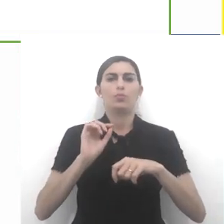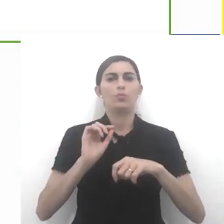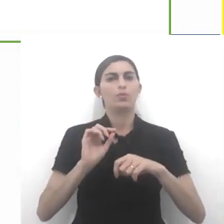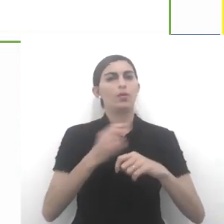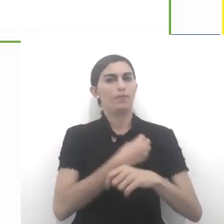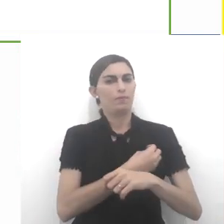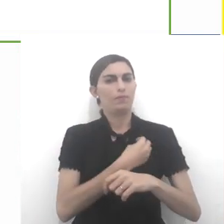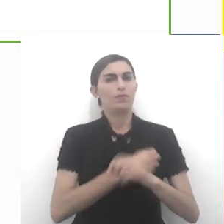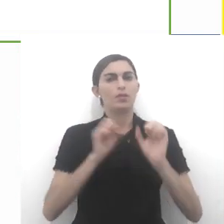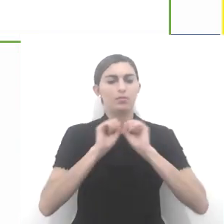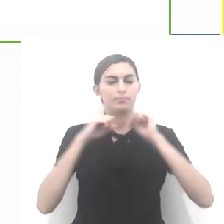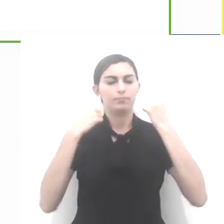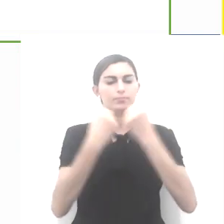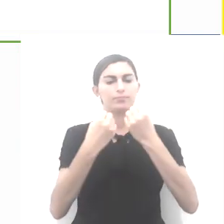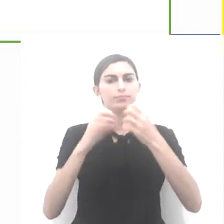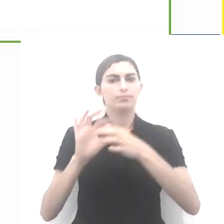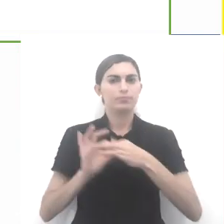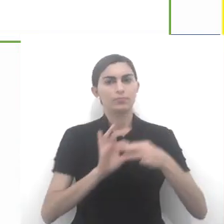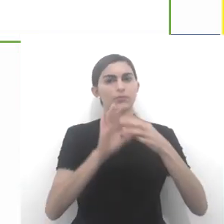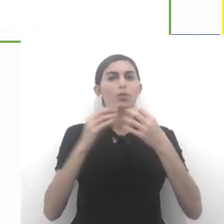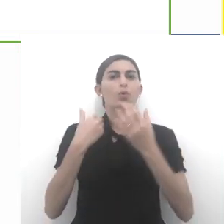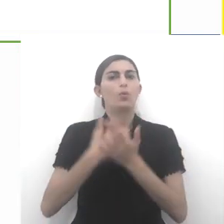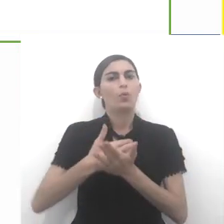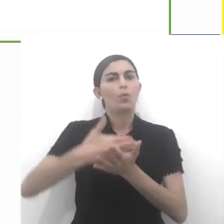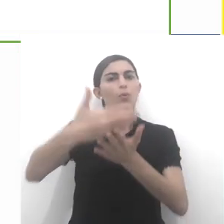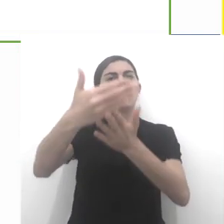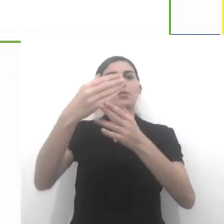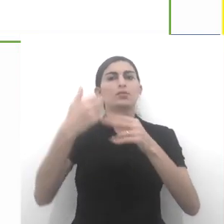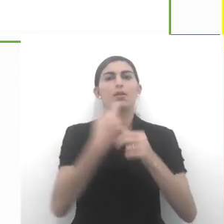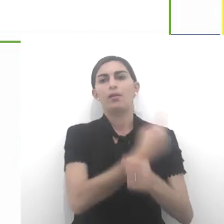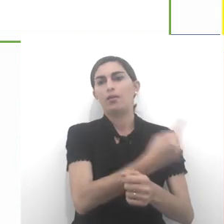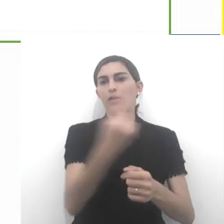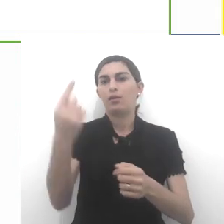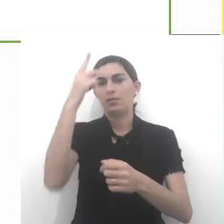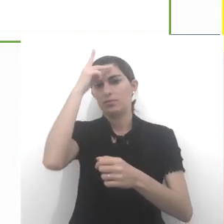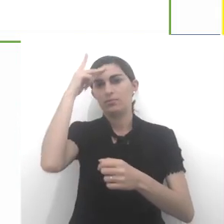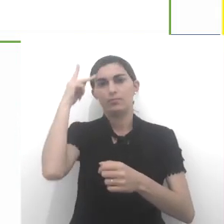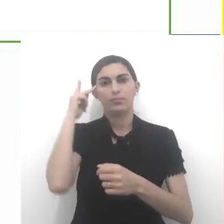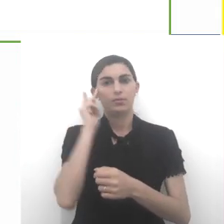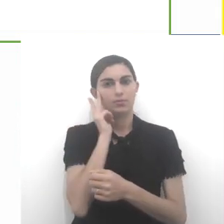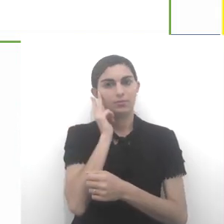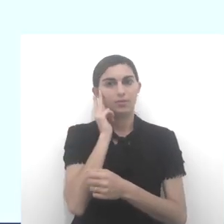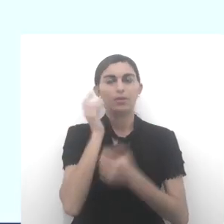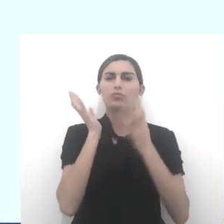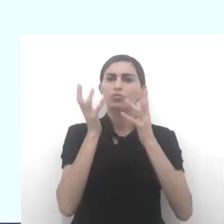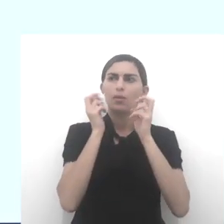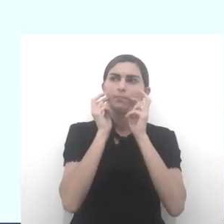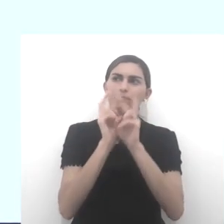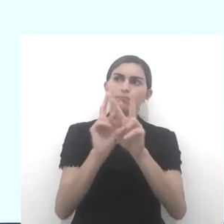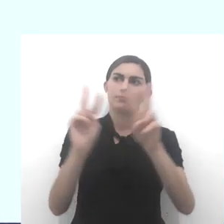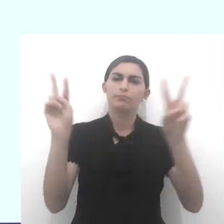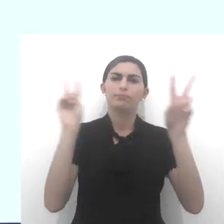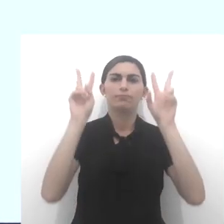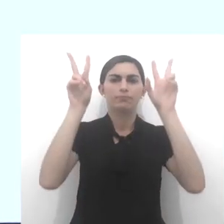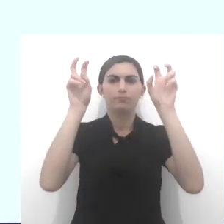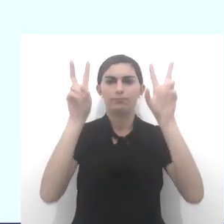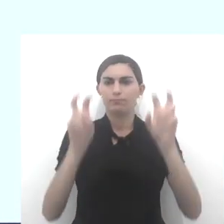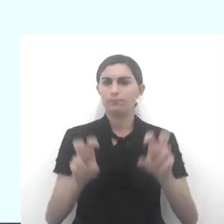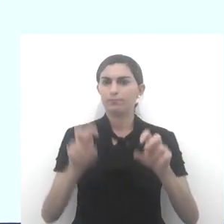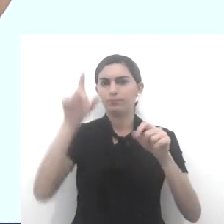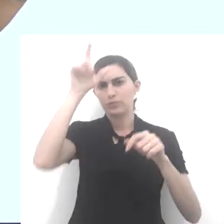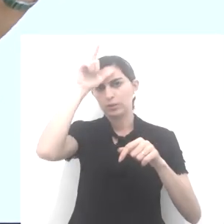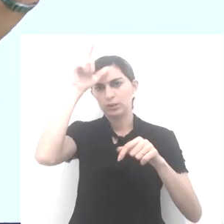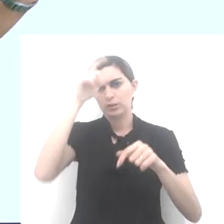para a vida em sociedade e deve começar por cada pessoa. Já observaram que dentro deste assunto,